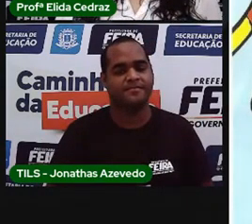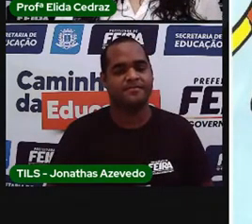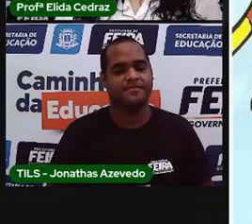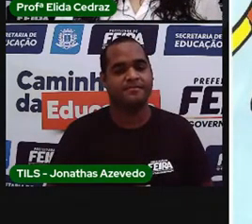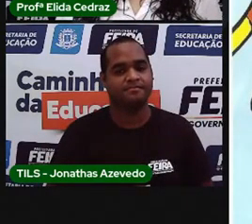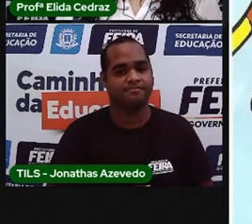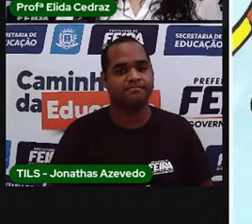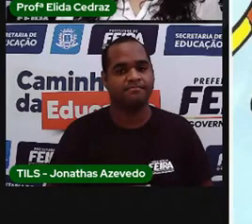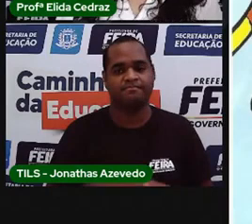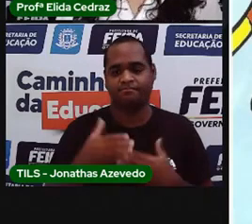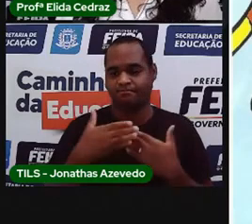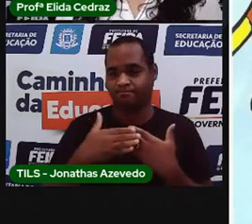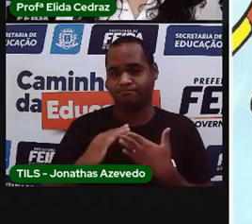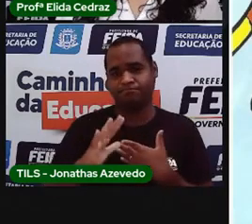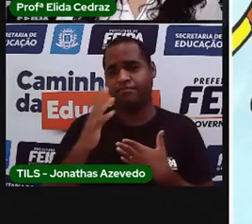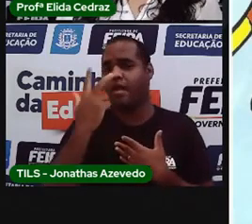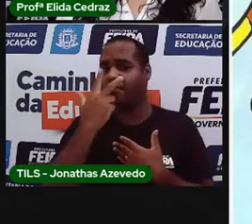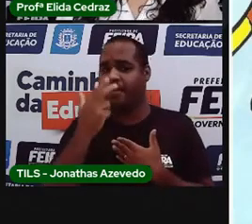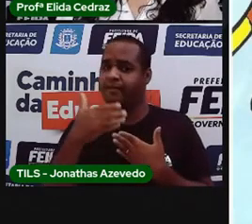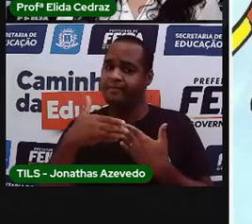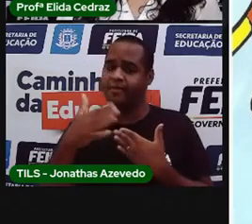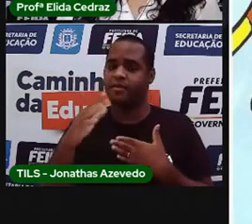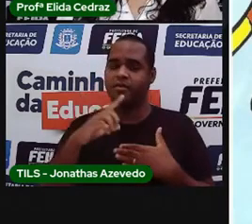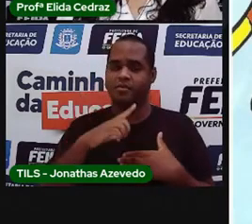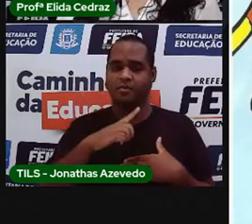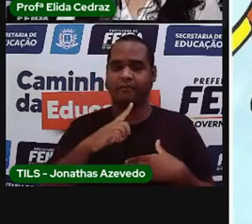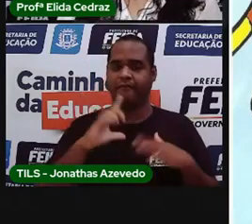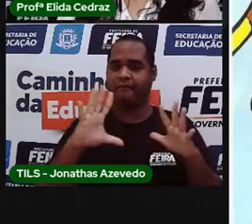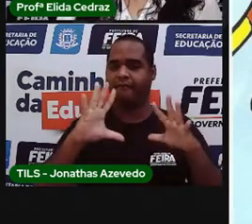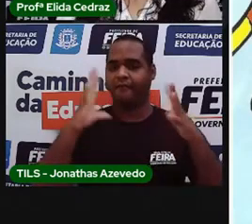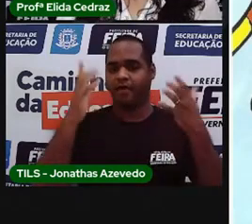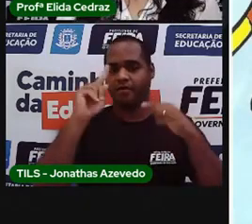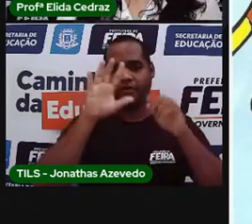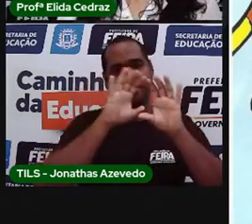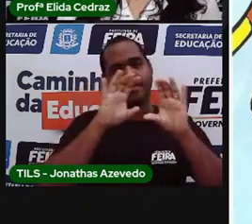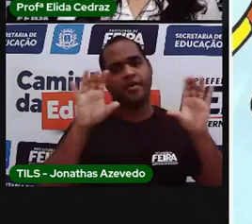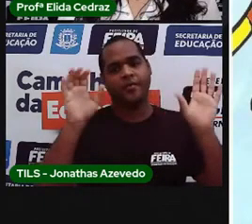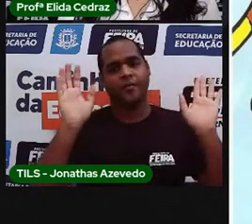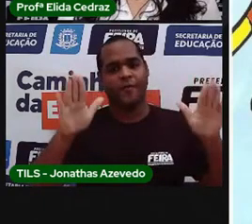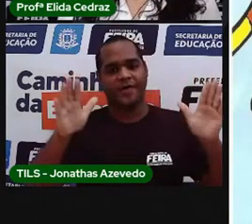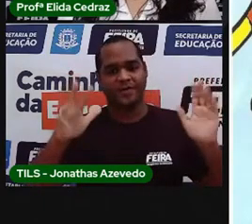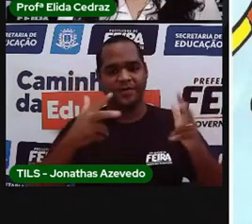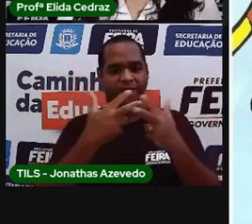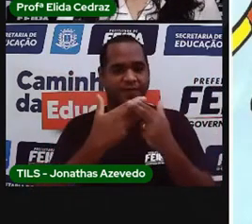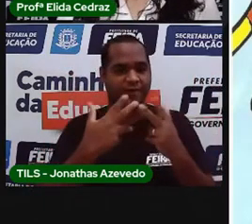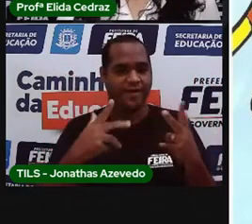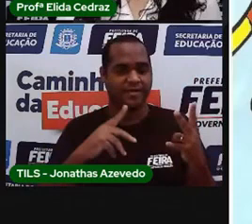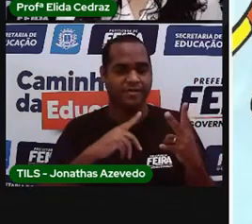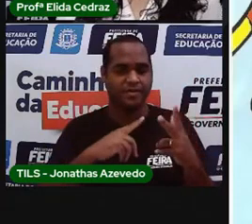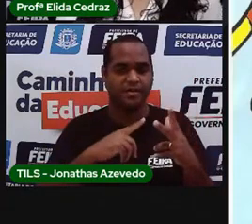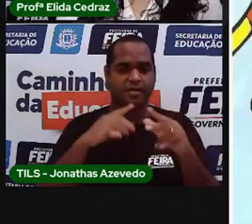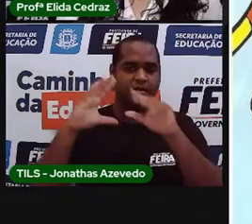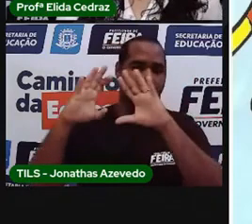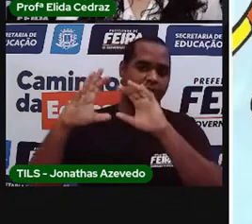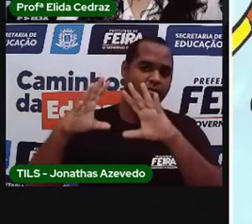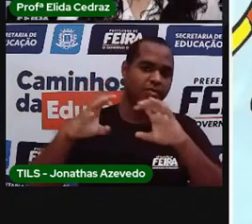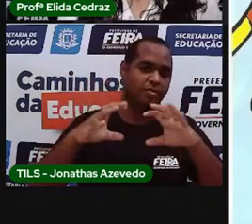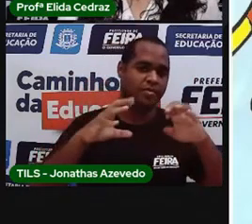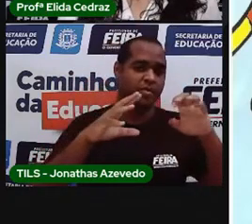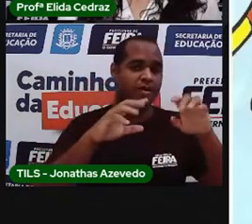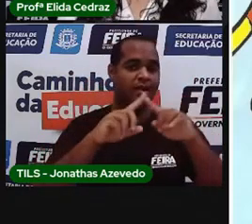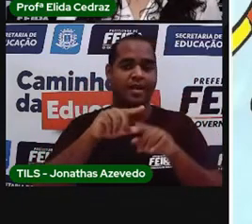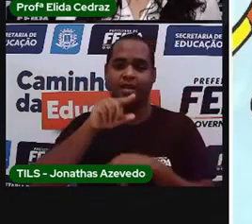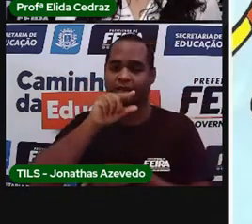Ia ter uma grande festa no céu. Os anjos enfeitaram as nuvens e a